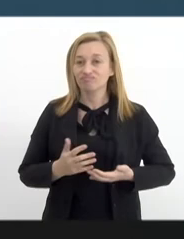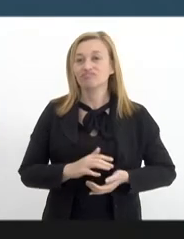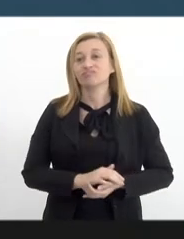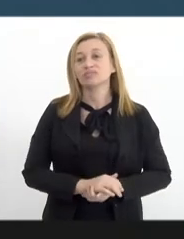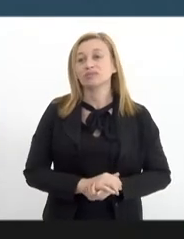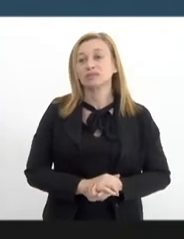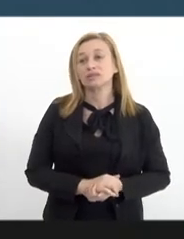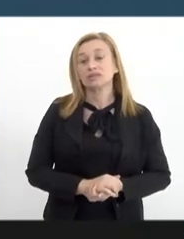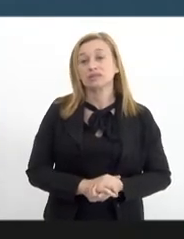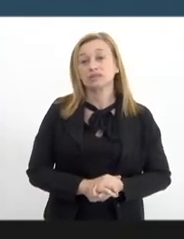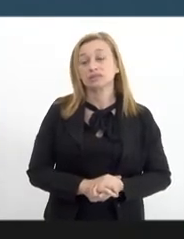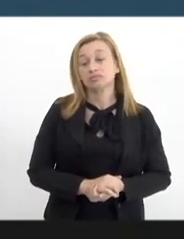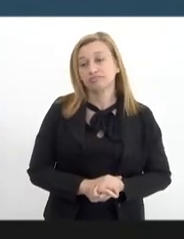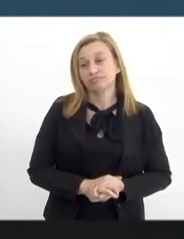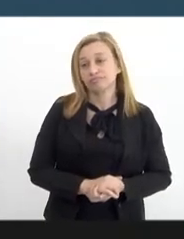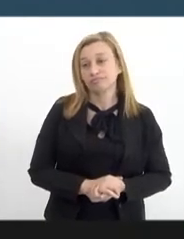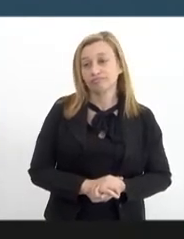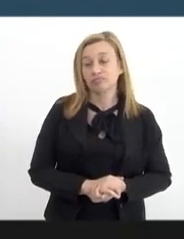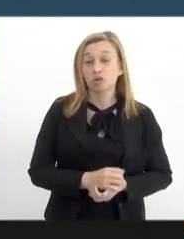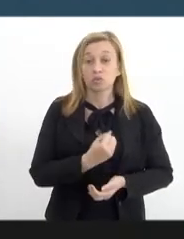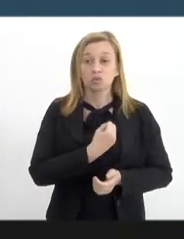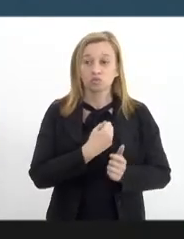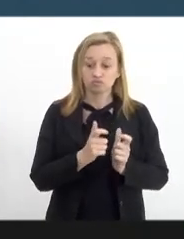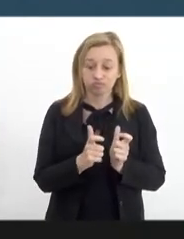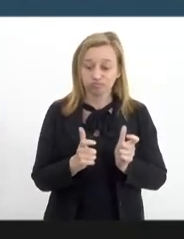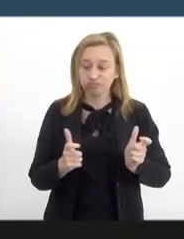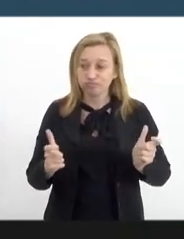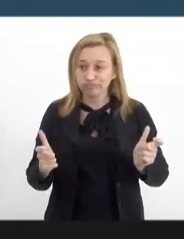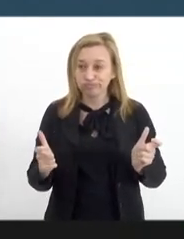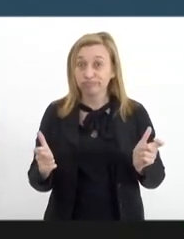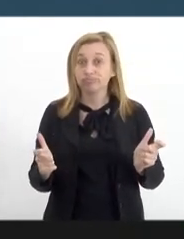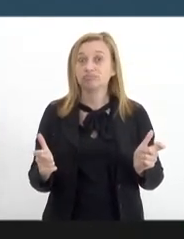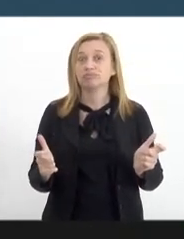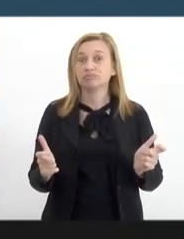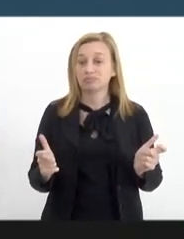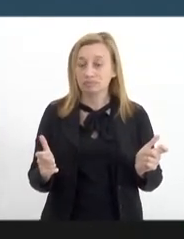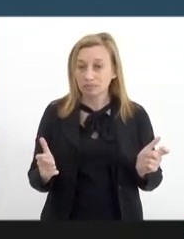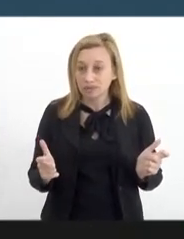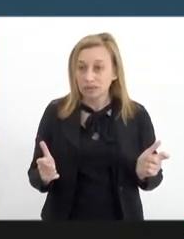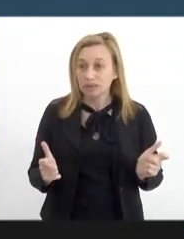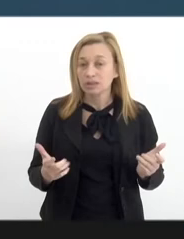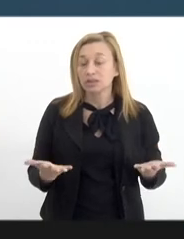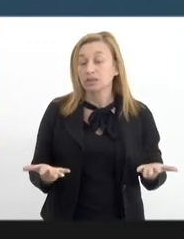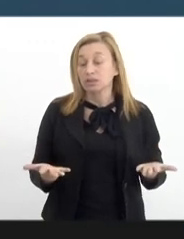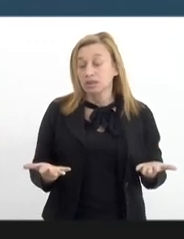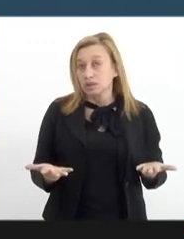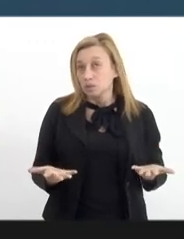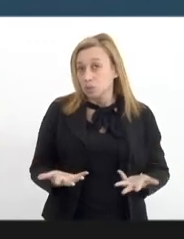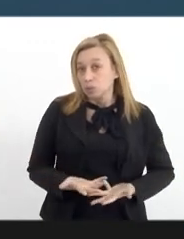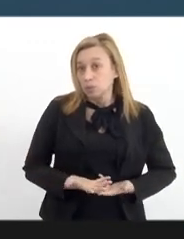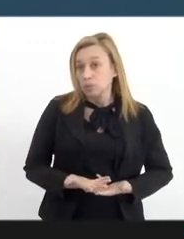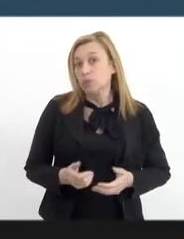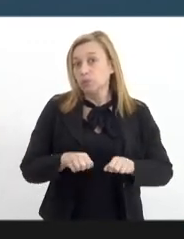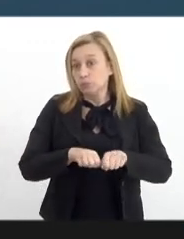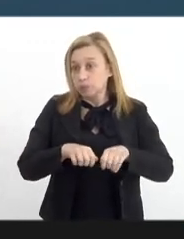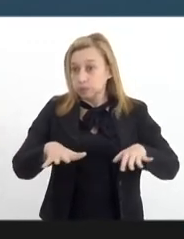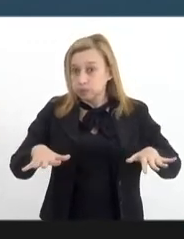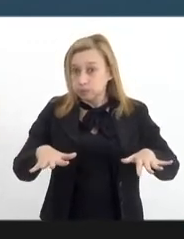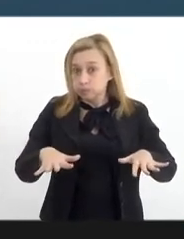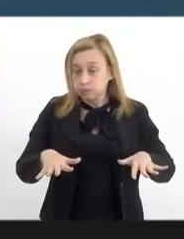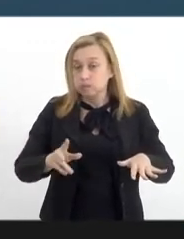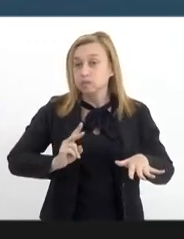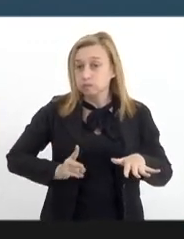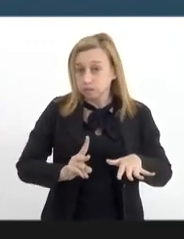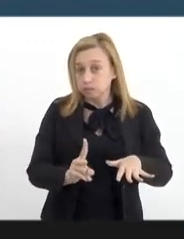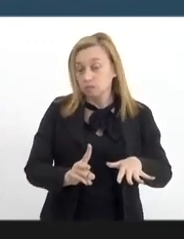Isso foi o quê? Um crescimento grande nessa pandemia, que ainda está em